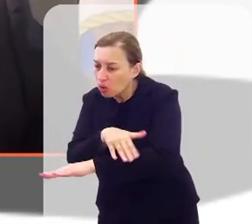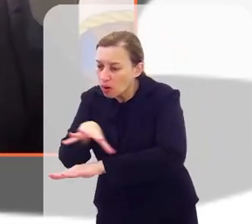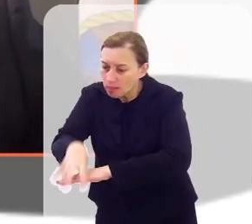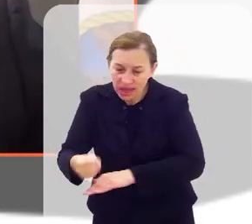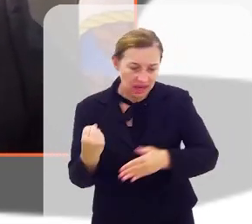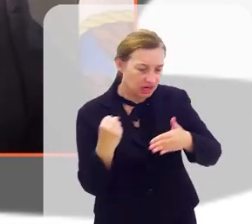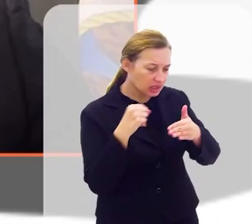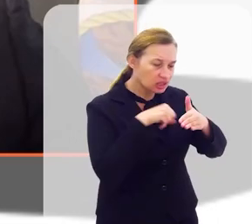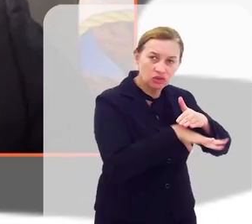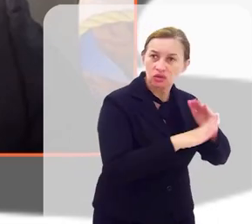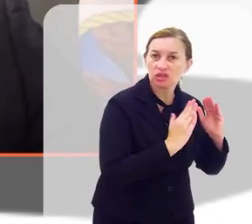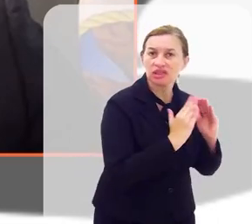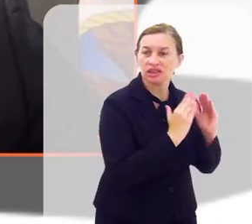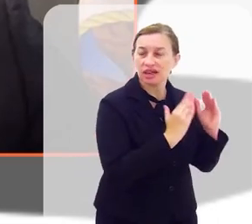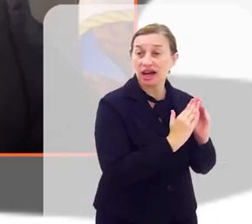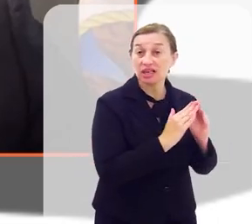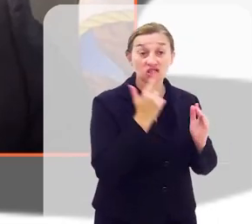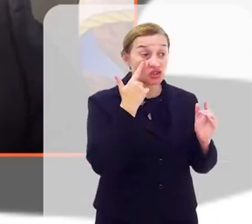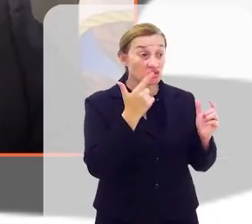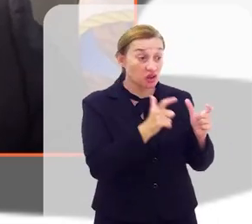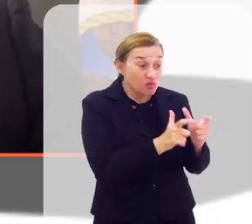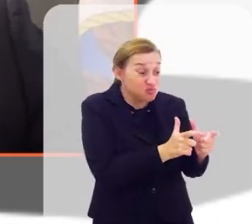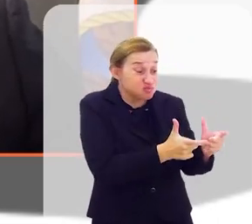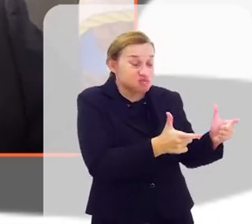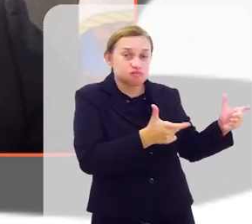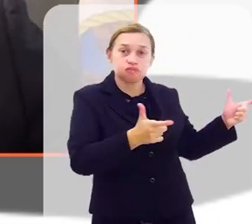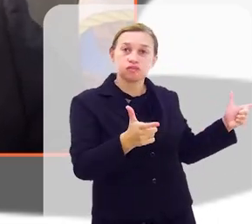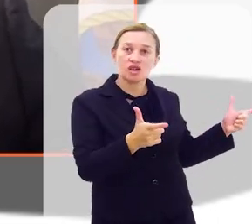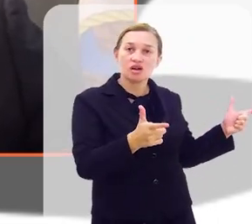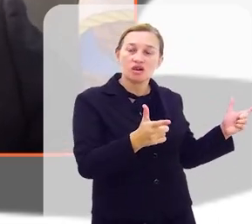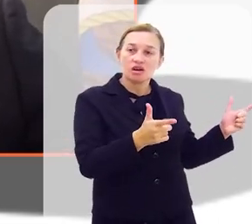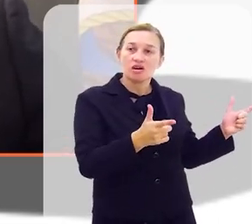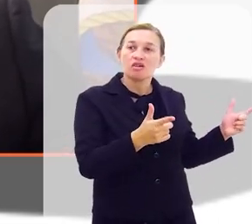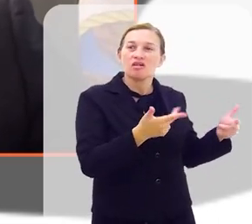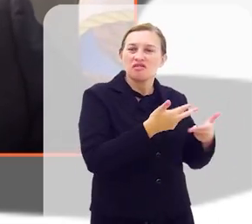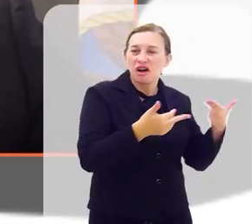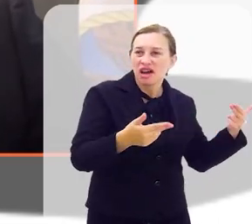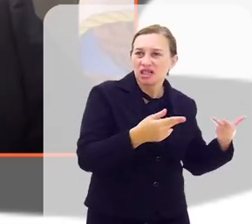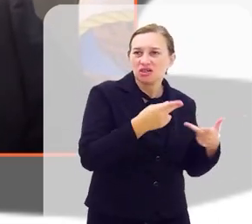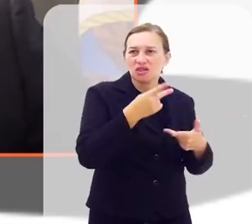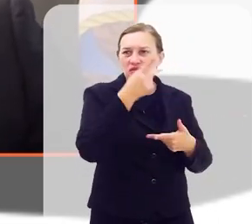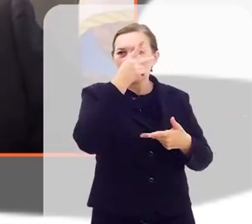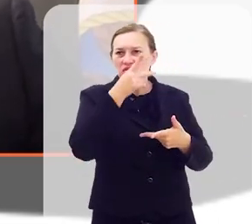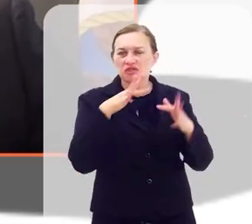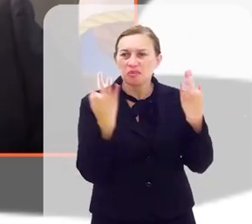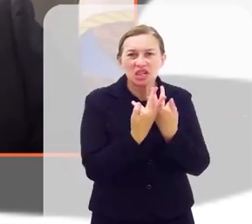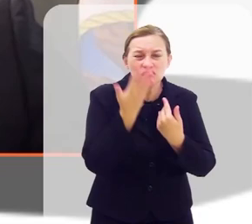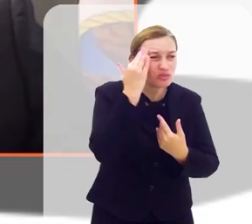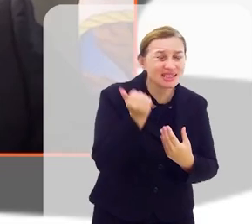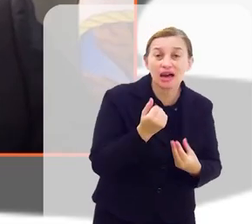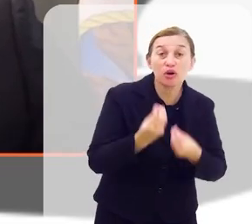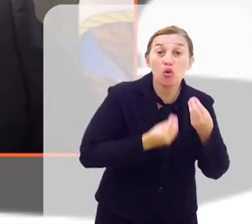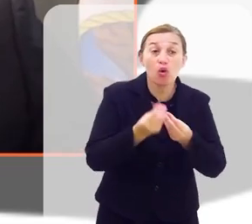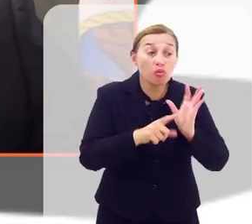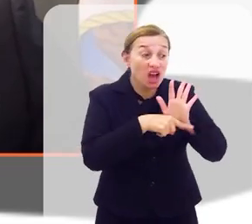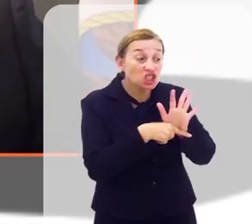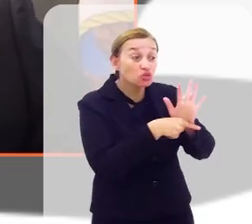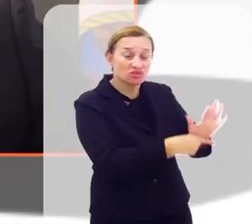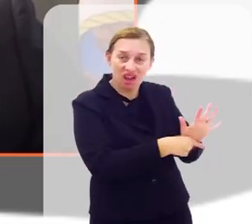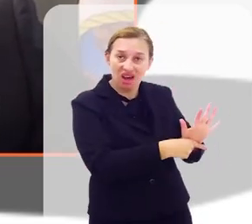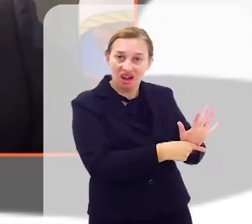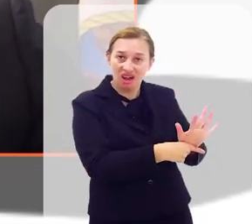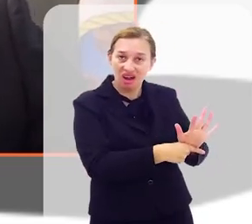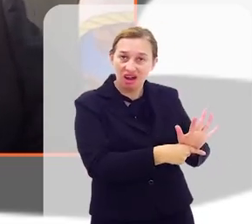atenção para esta causa que tem crescido muito. Hoje, muitas famílias, elas não sabem a quem recorrer, de que forma recorrer, de que